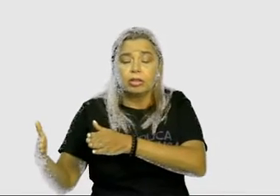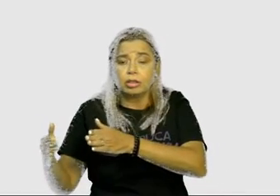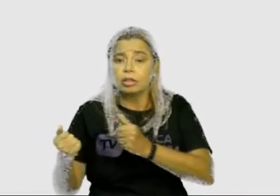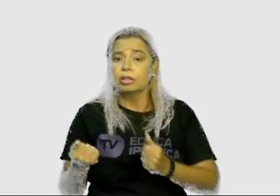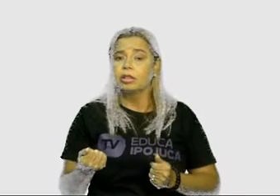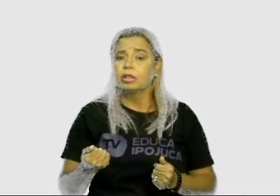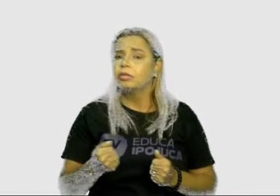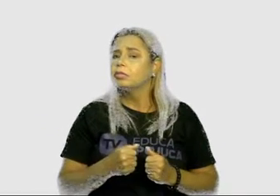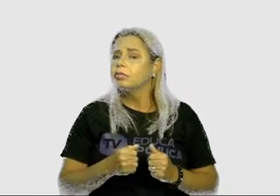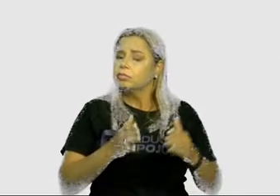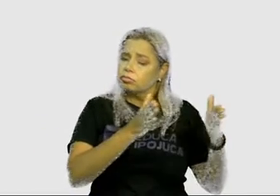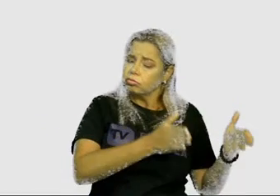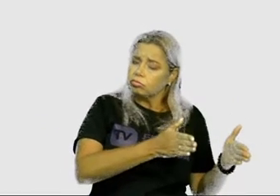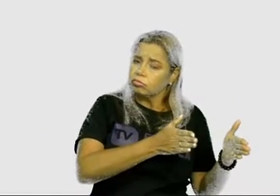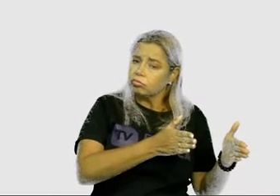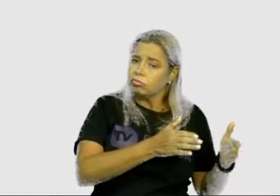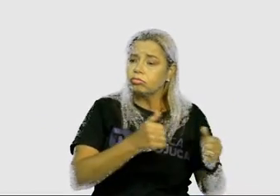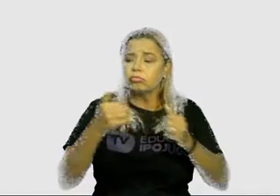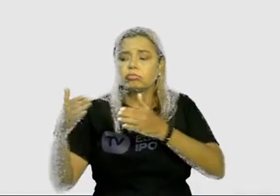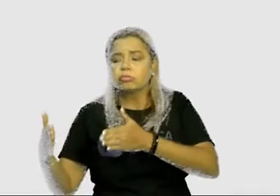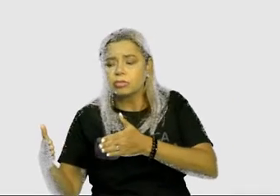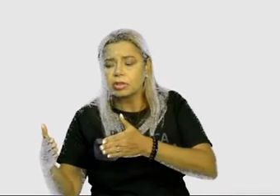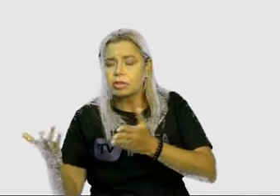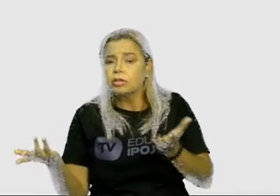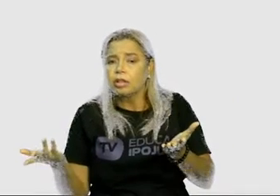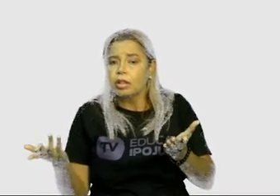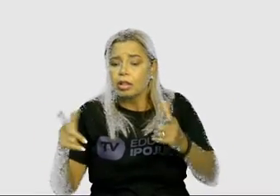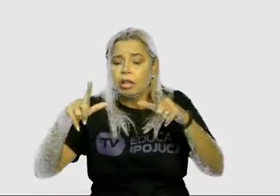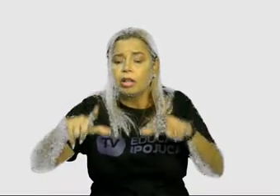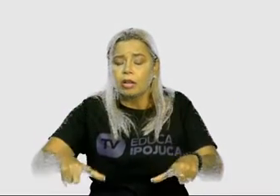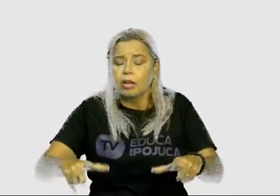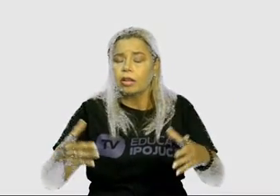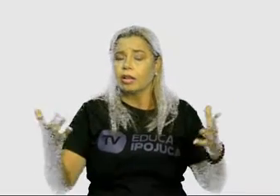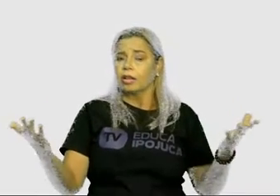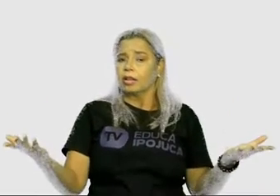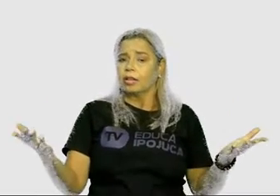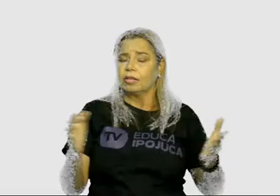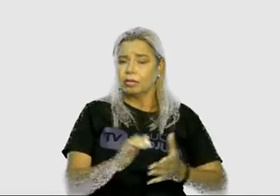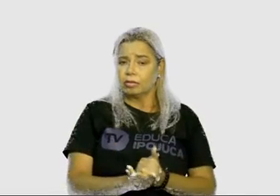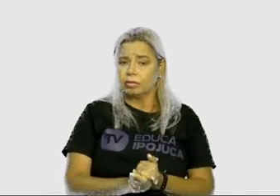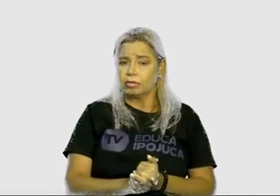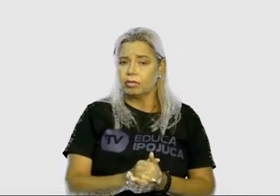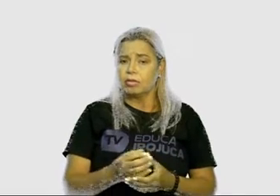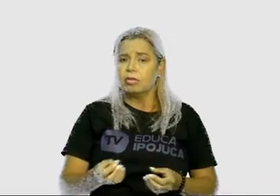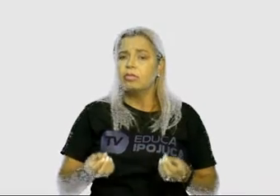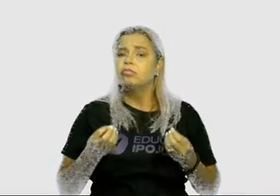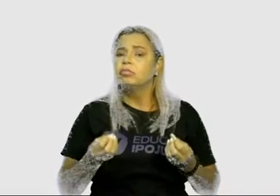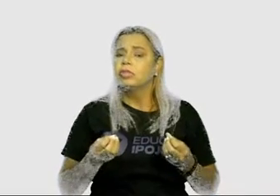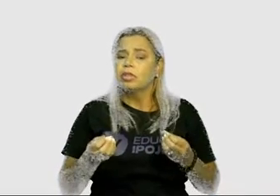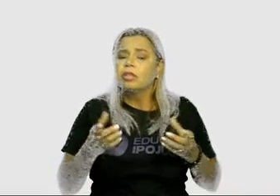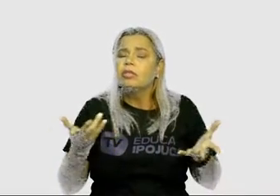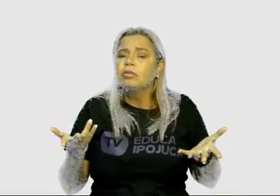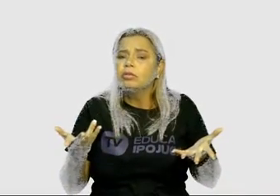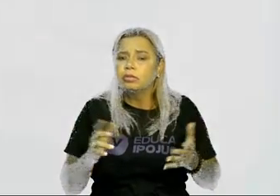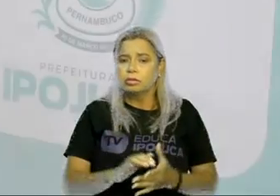É na esquerda ou é à direita? Em que momento ela está? Seria na esquerda ou na direita?